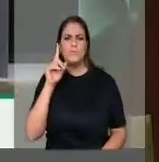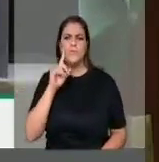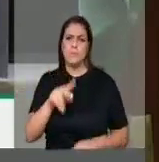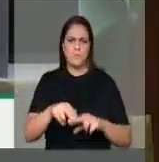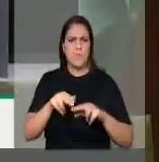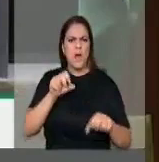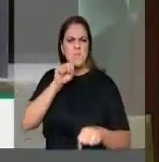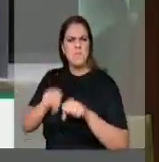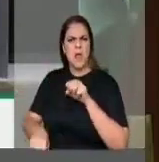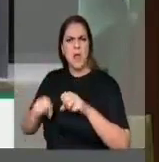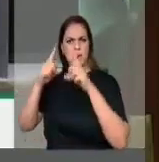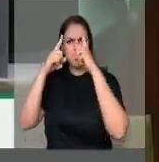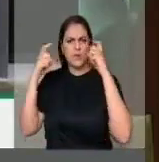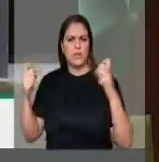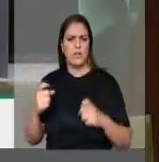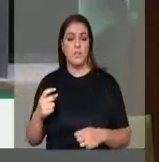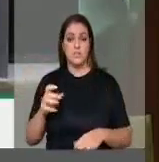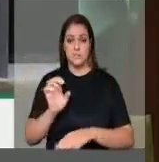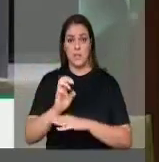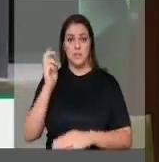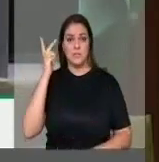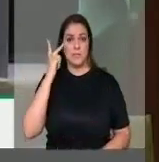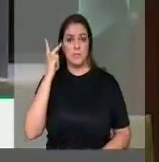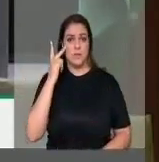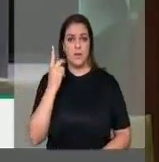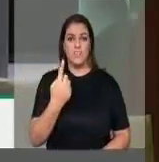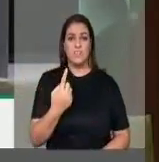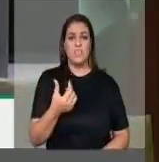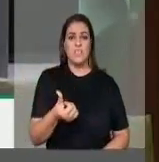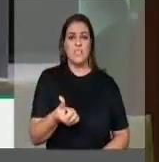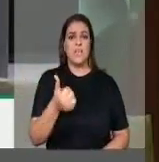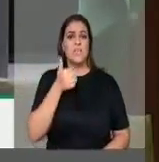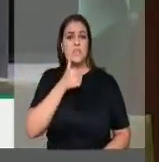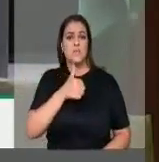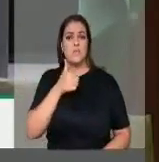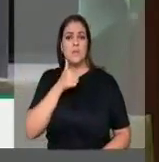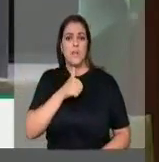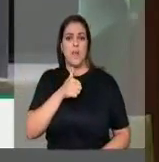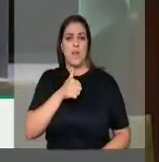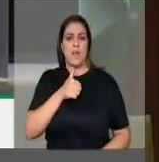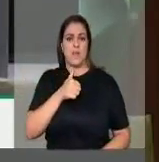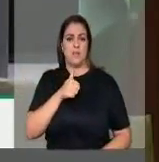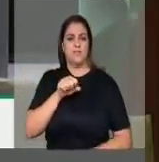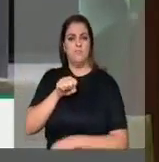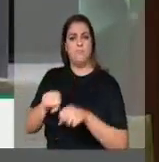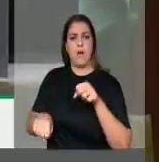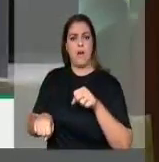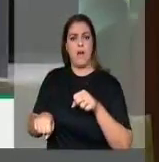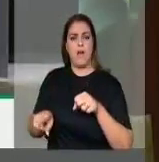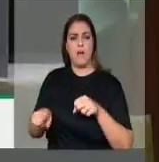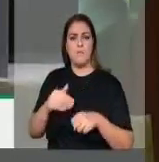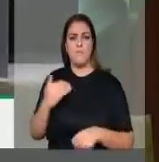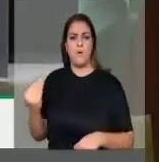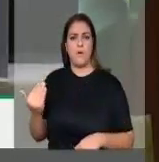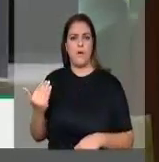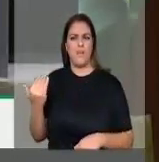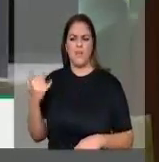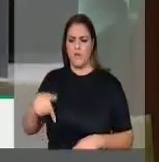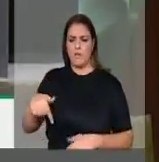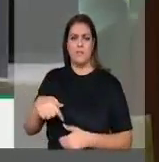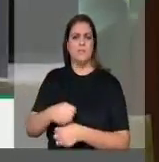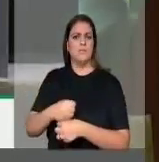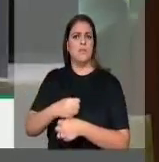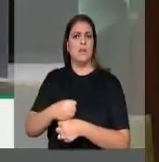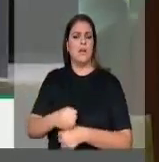Só no estado de São Paulo, 16 mulheres foram assassinadas desde o começo do ano e